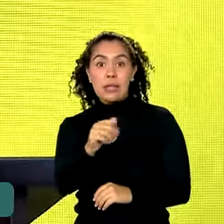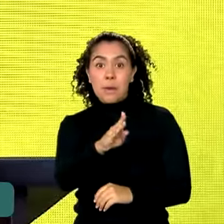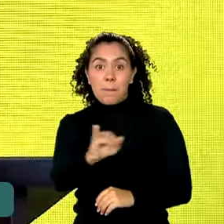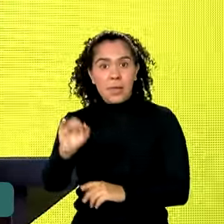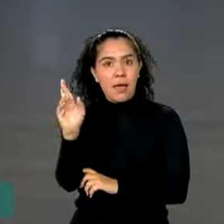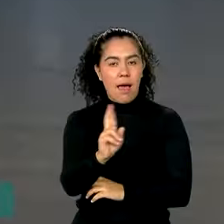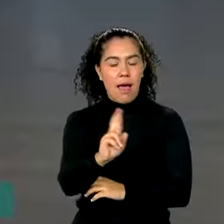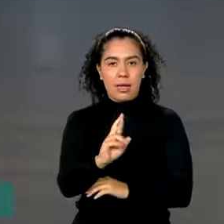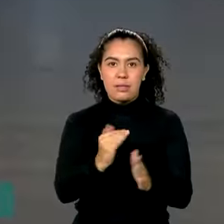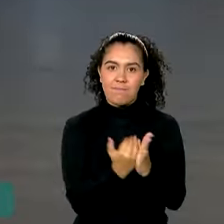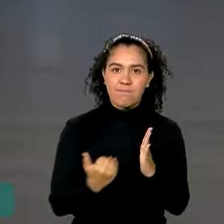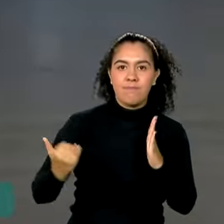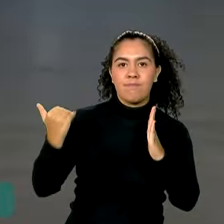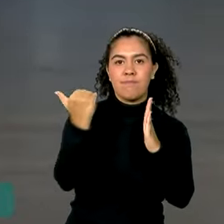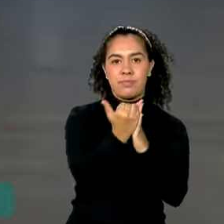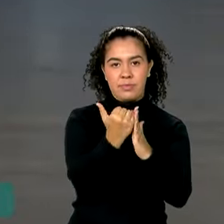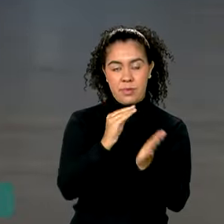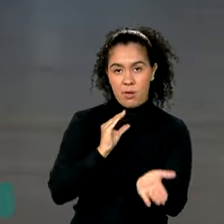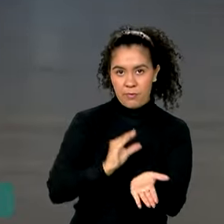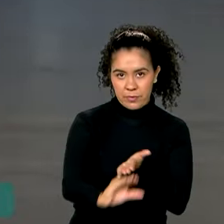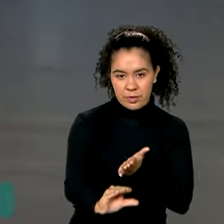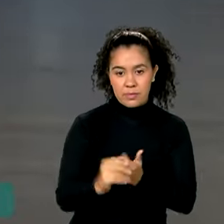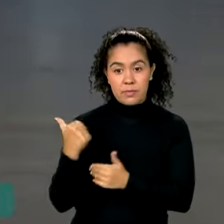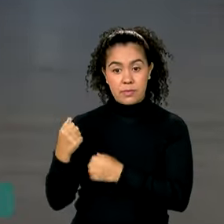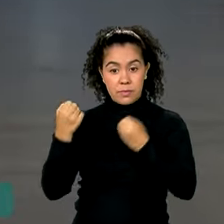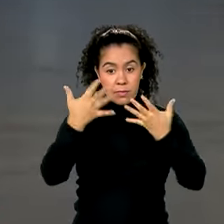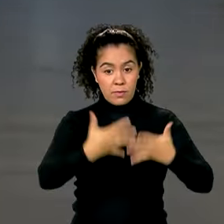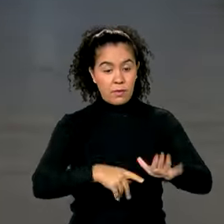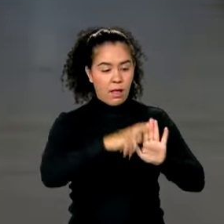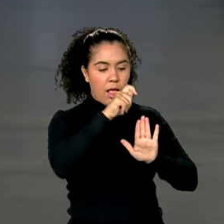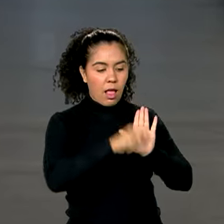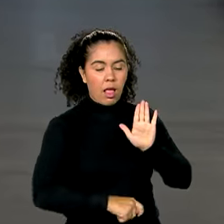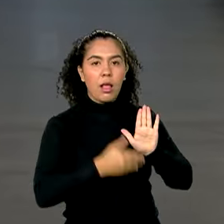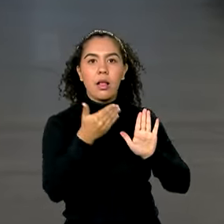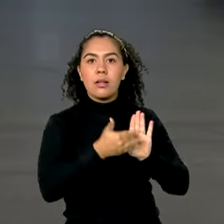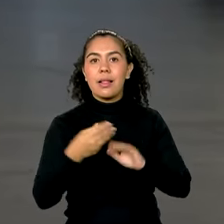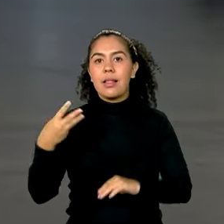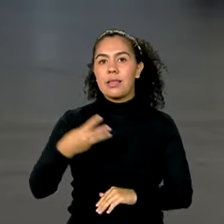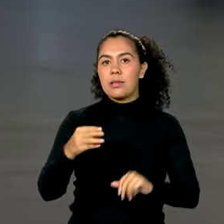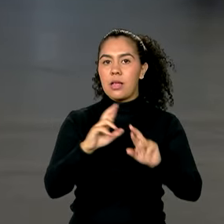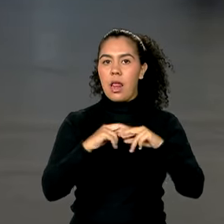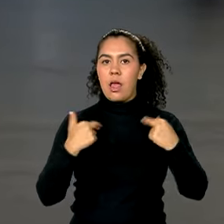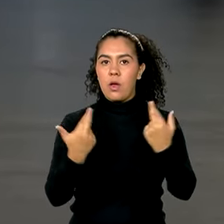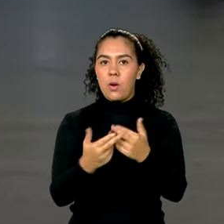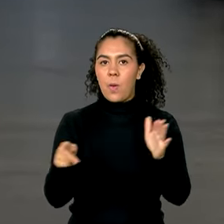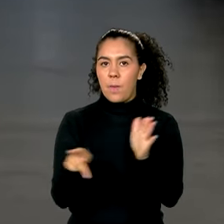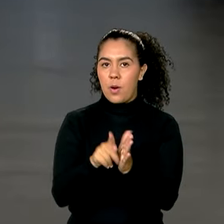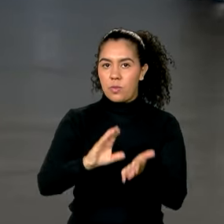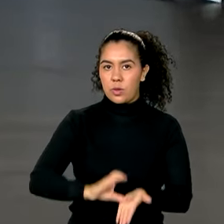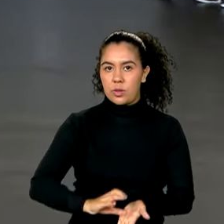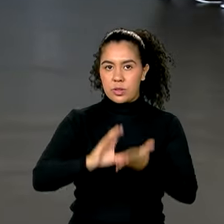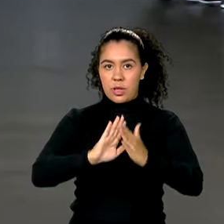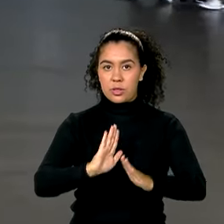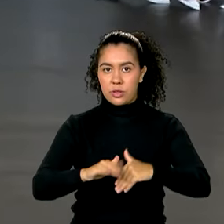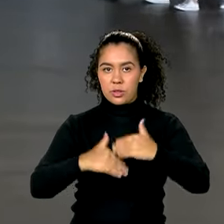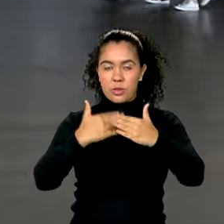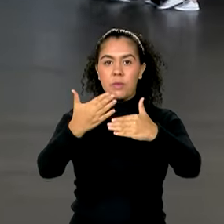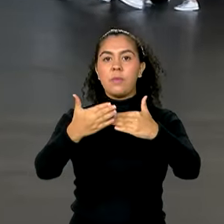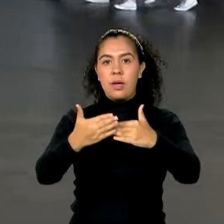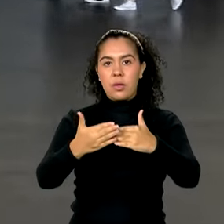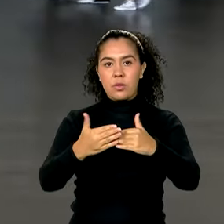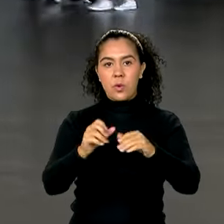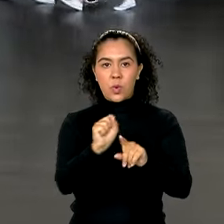investimento. O programa foi sancionado durante a terceira reunião plenária do Conselho de Desenvolvimento Econômico Social